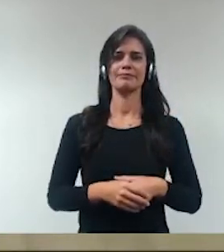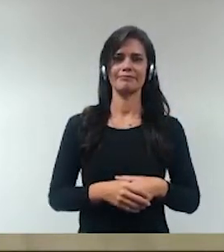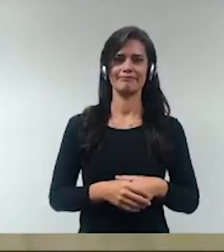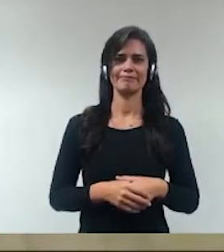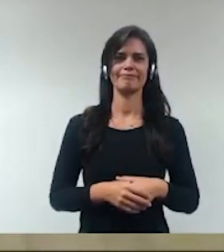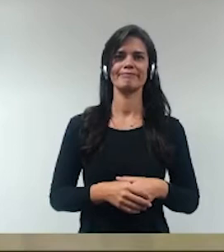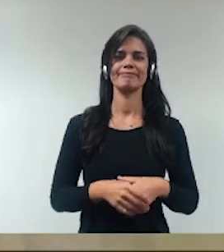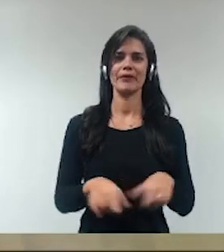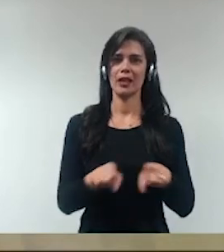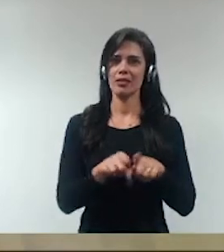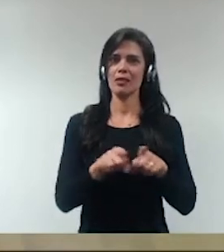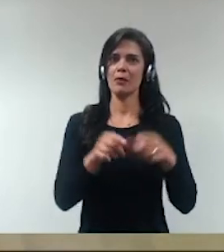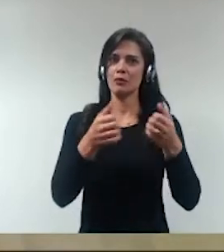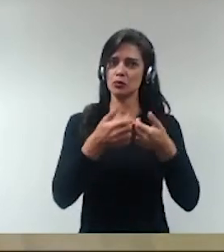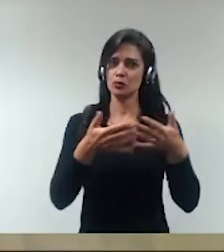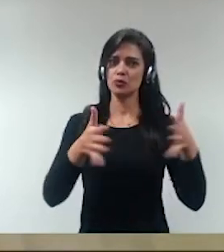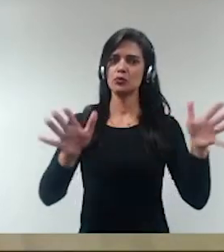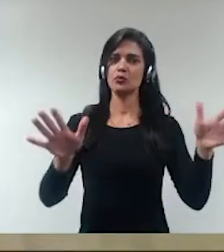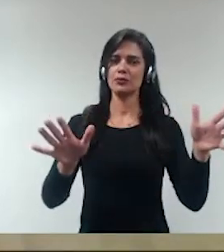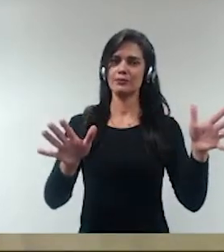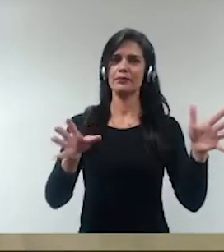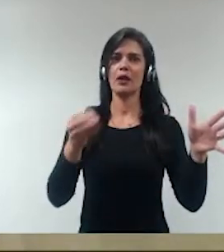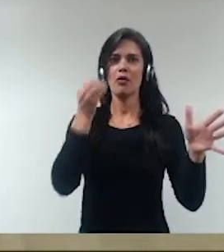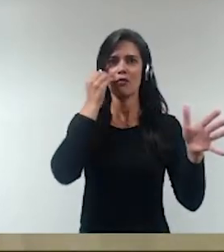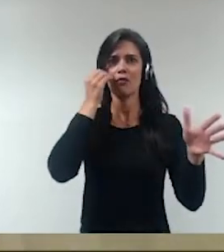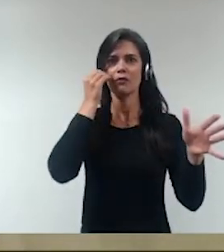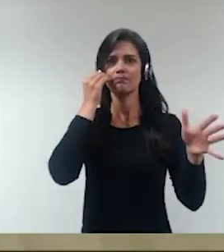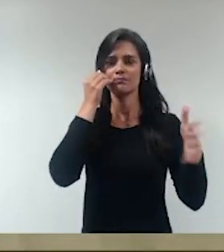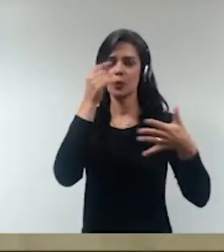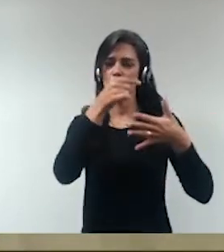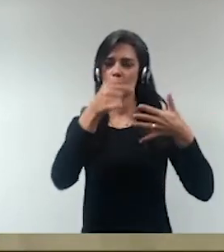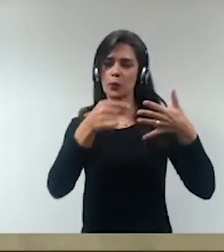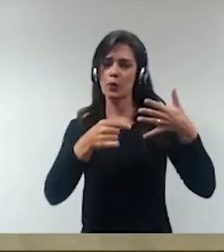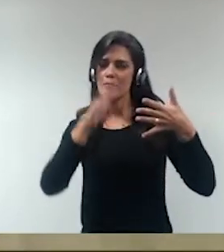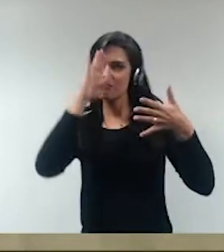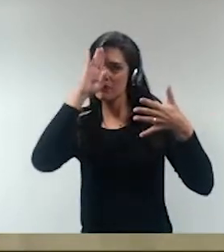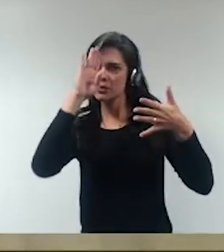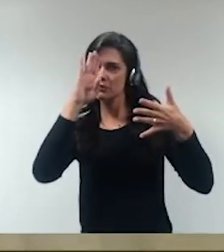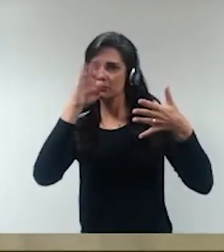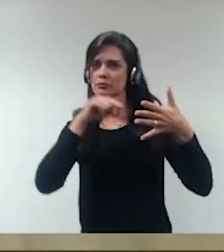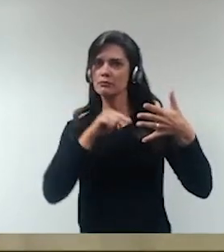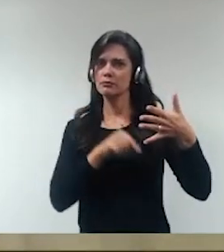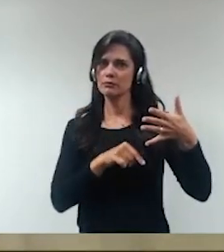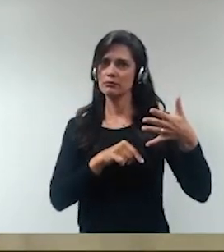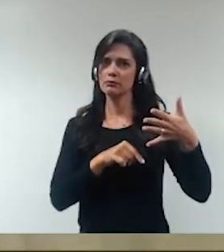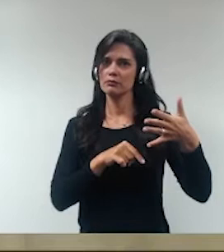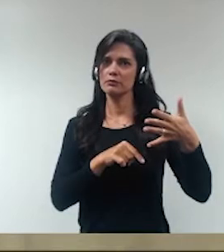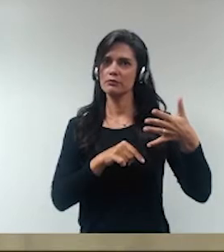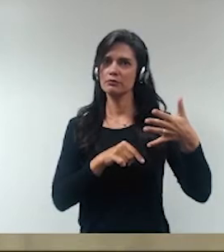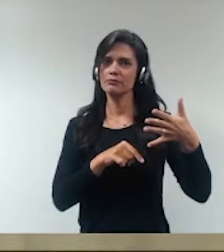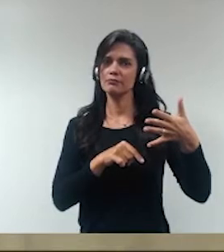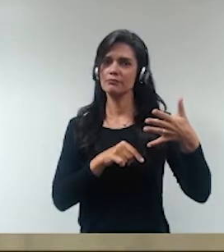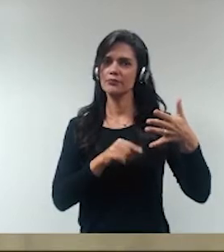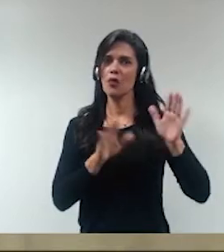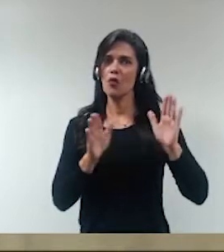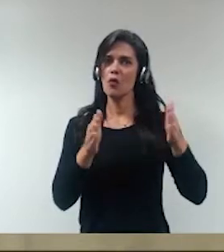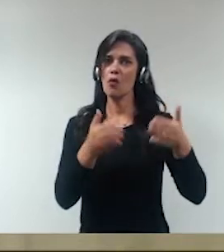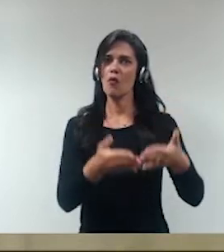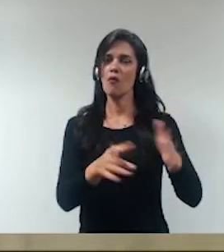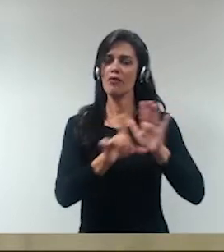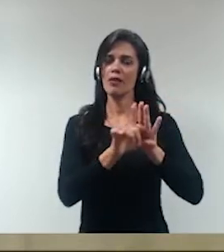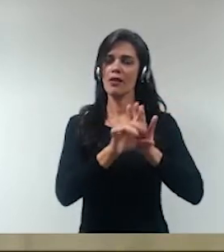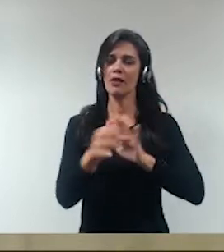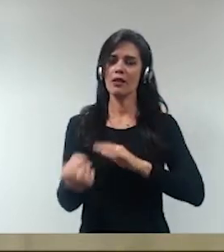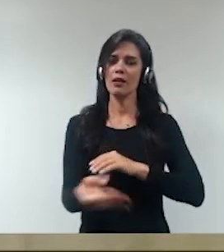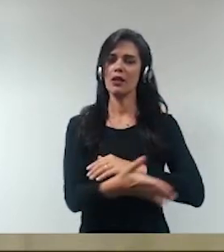abrangente, eu vou procurar abordar os aspectos principais, em particular, as recentes inovações legislativas